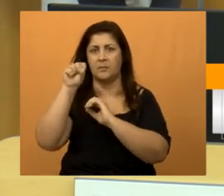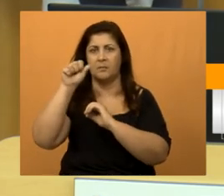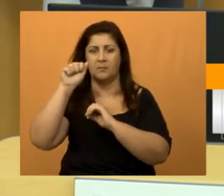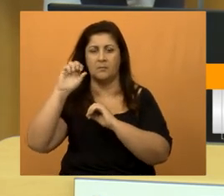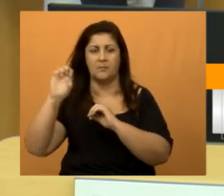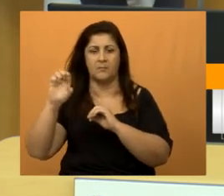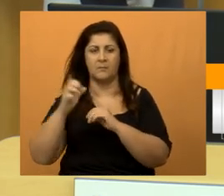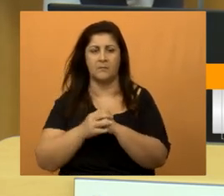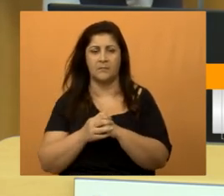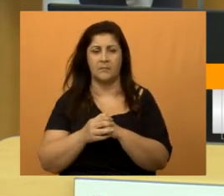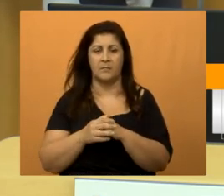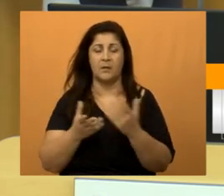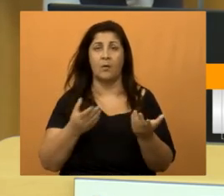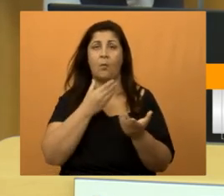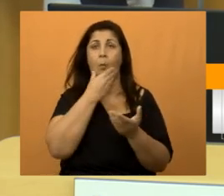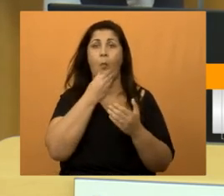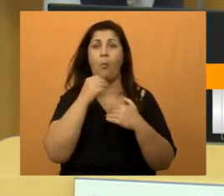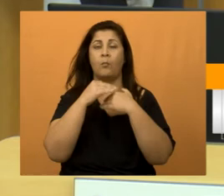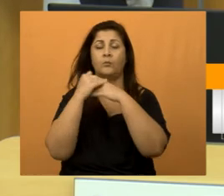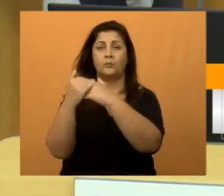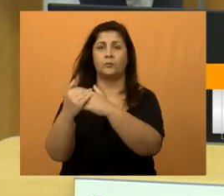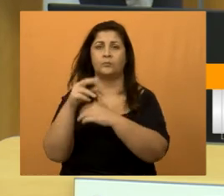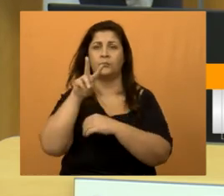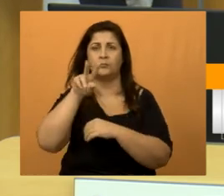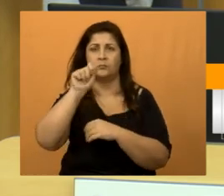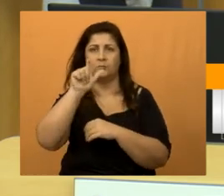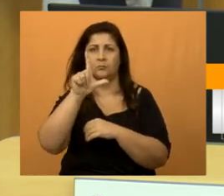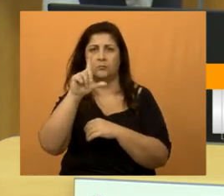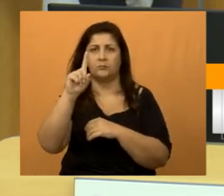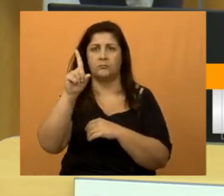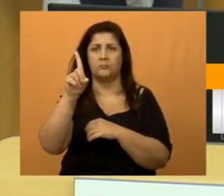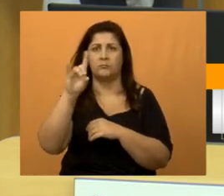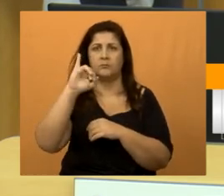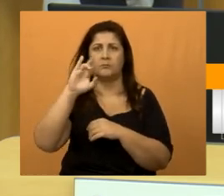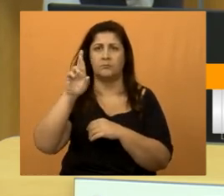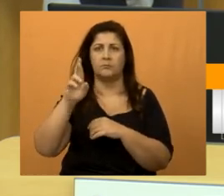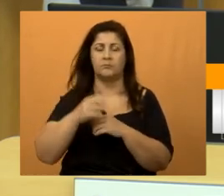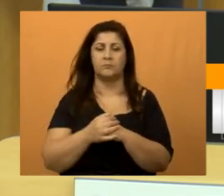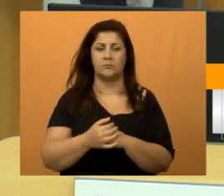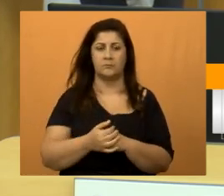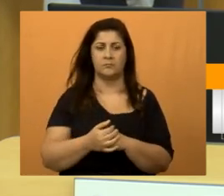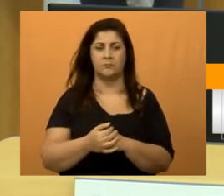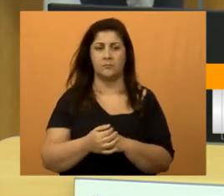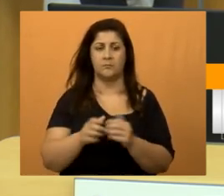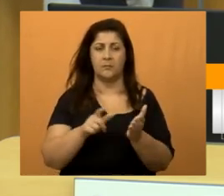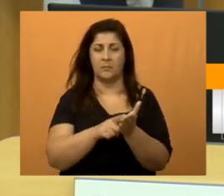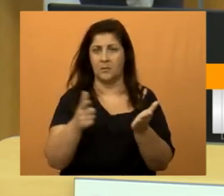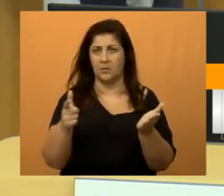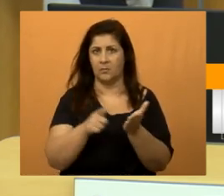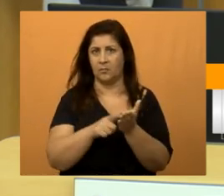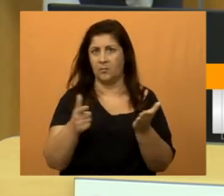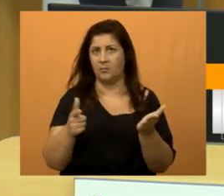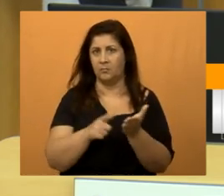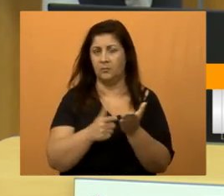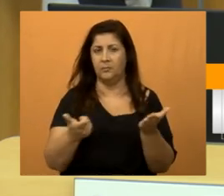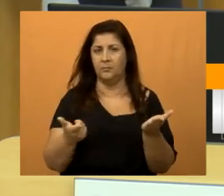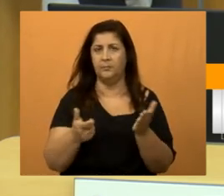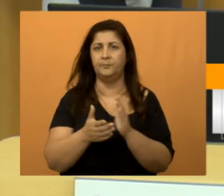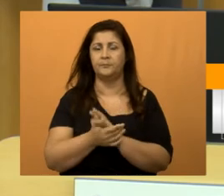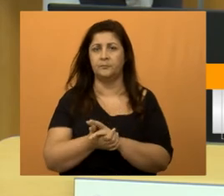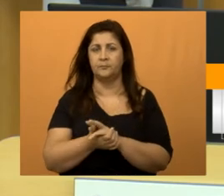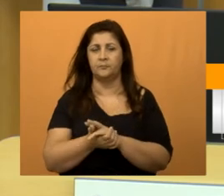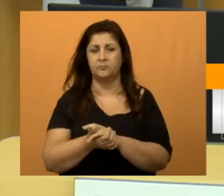E aqui está o morador que me chamou, o Valdir. Até o jornal, o jornalista do jornal do